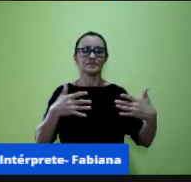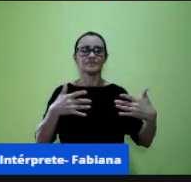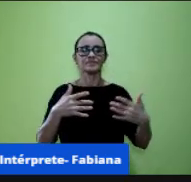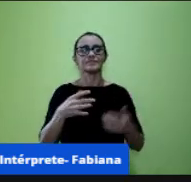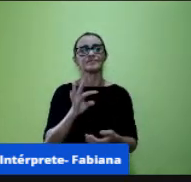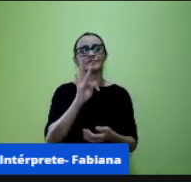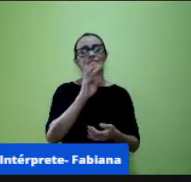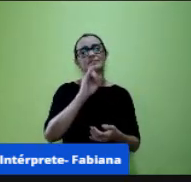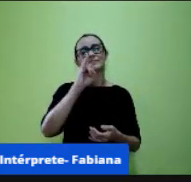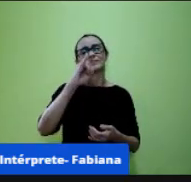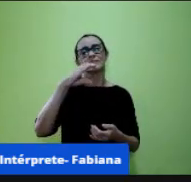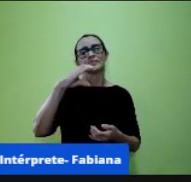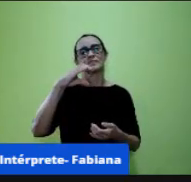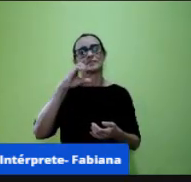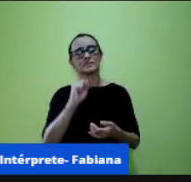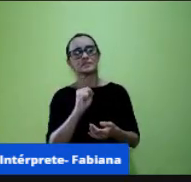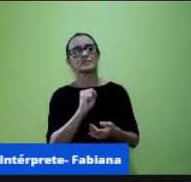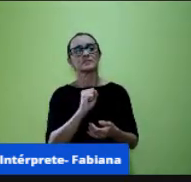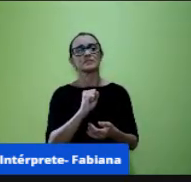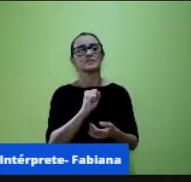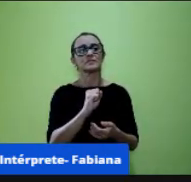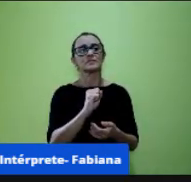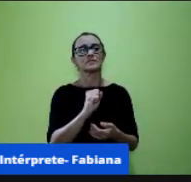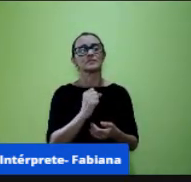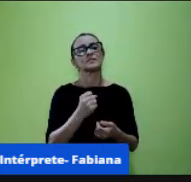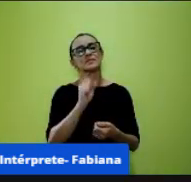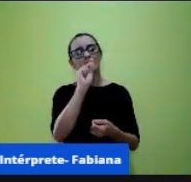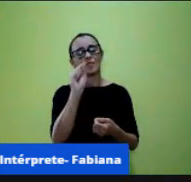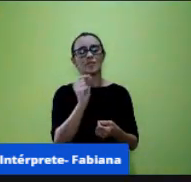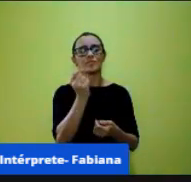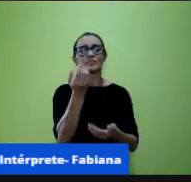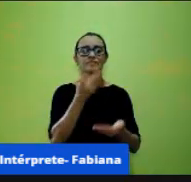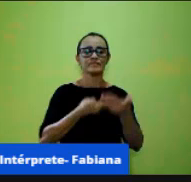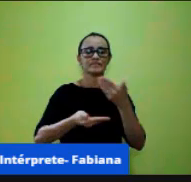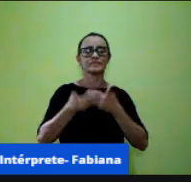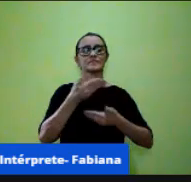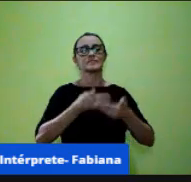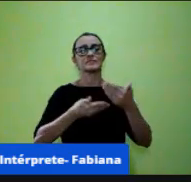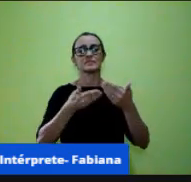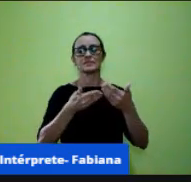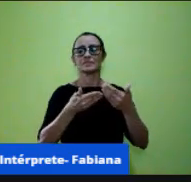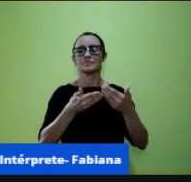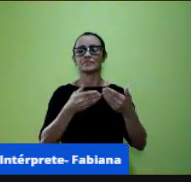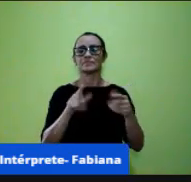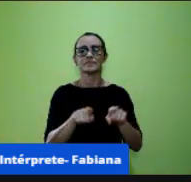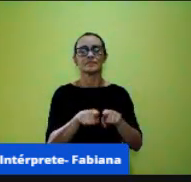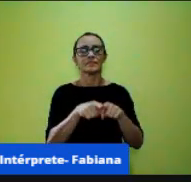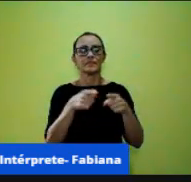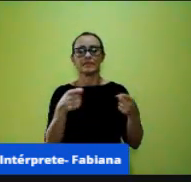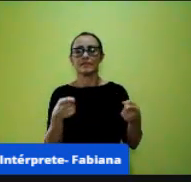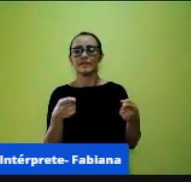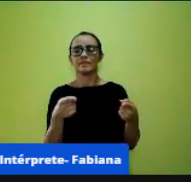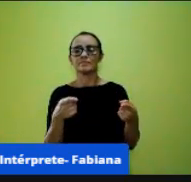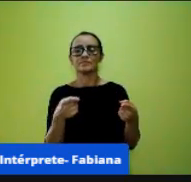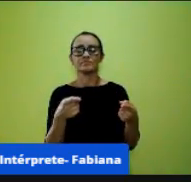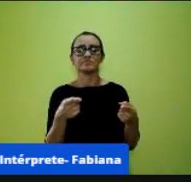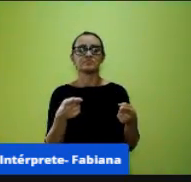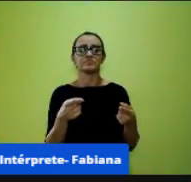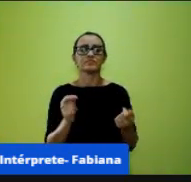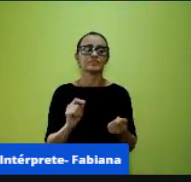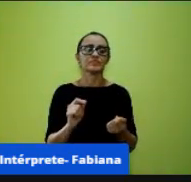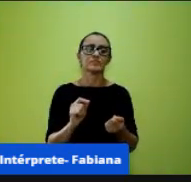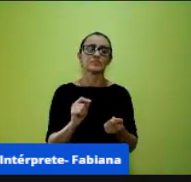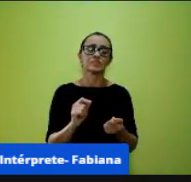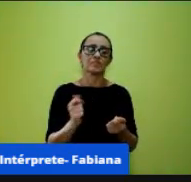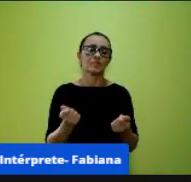elas propiciam interação só que nem toda interação ela